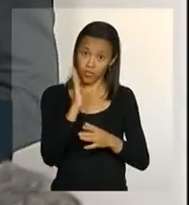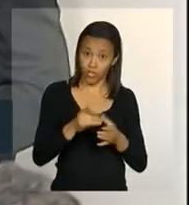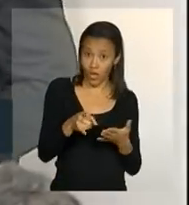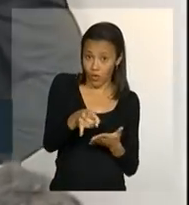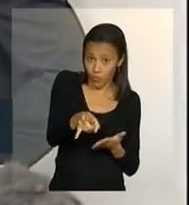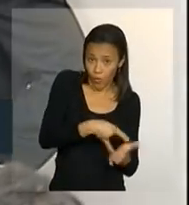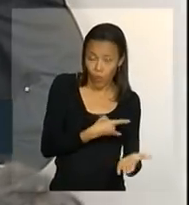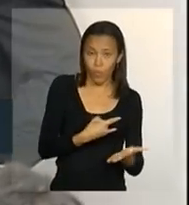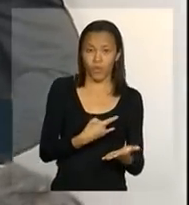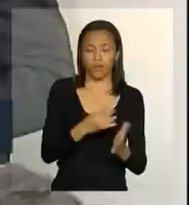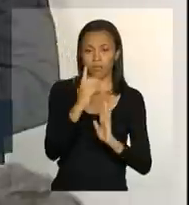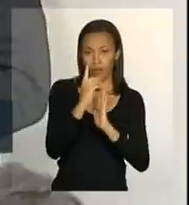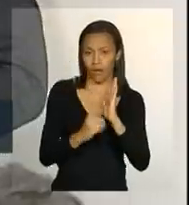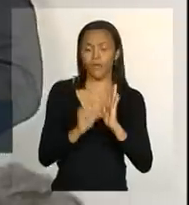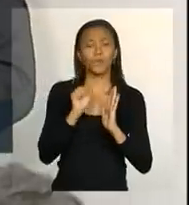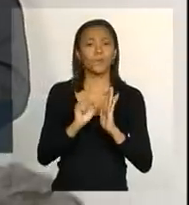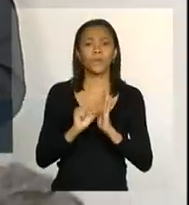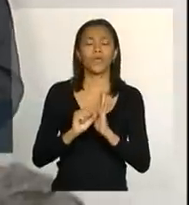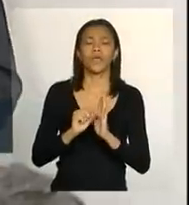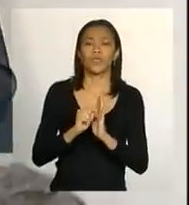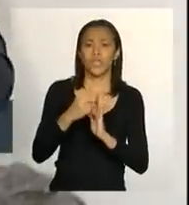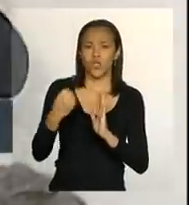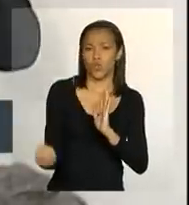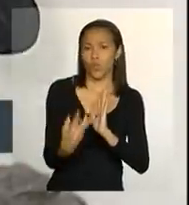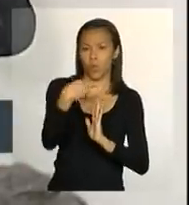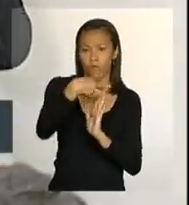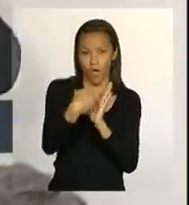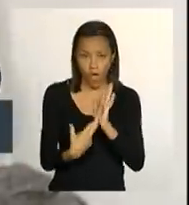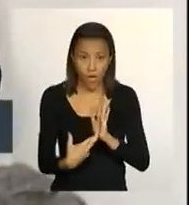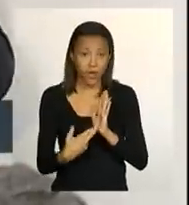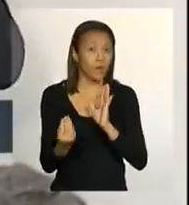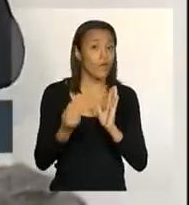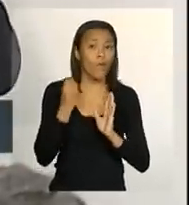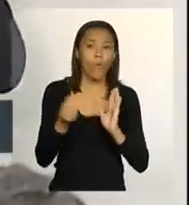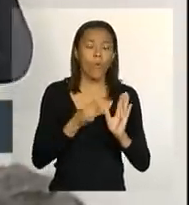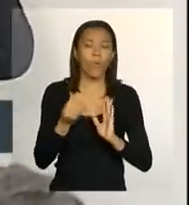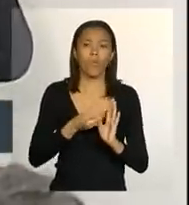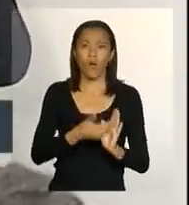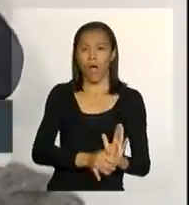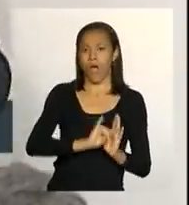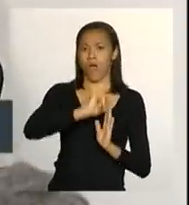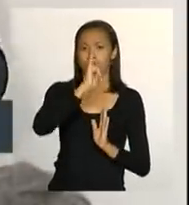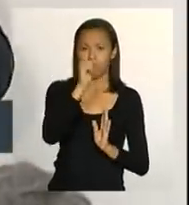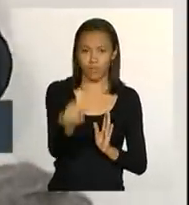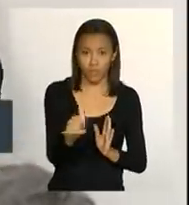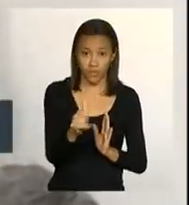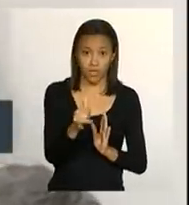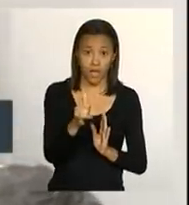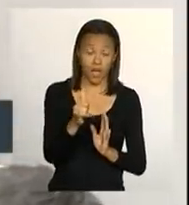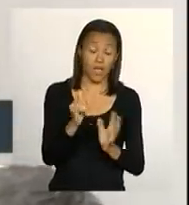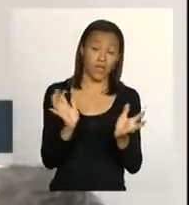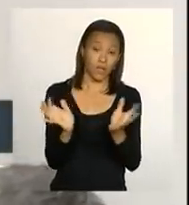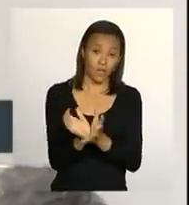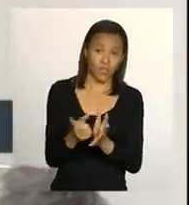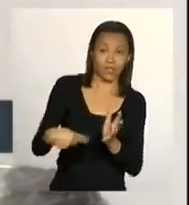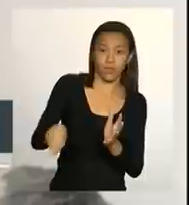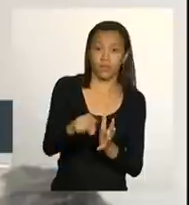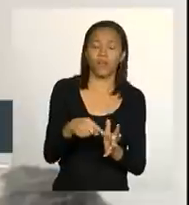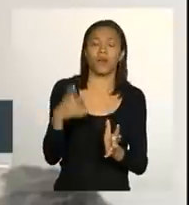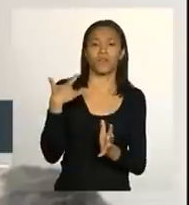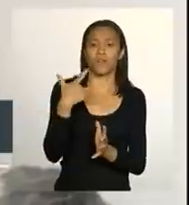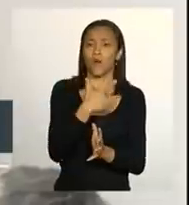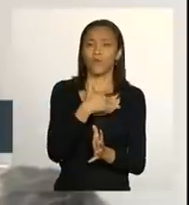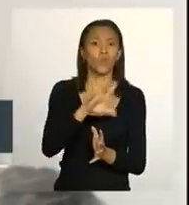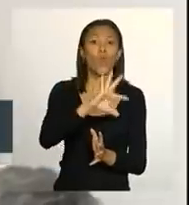da presidenta, se estabeleceu toda uma regra de acionamento das forças da área da saúde em